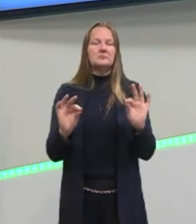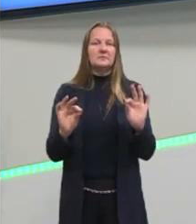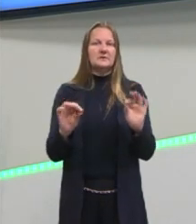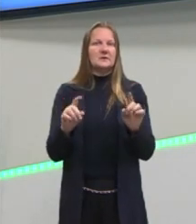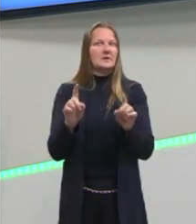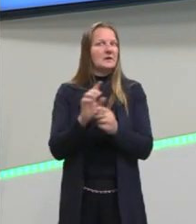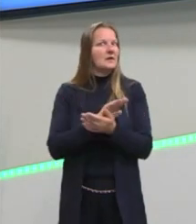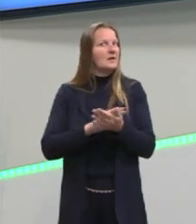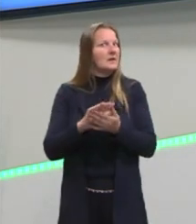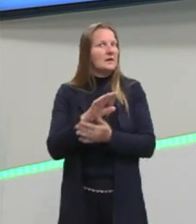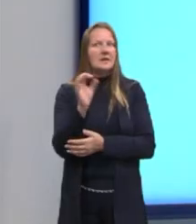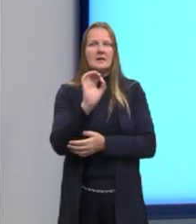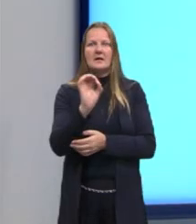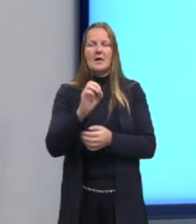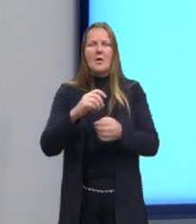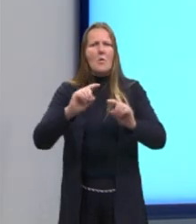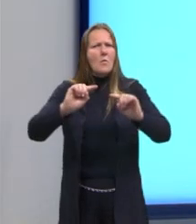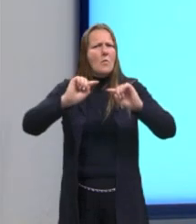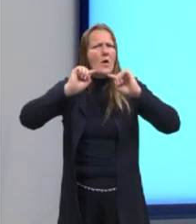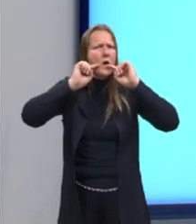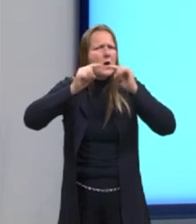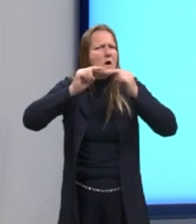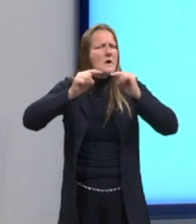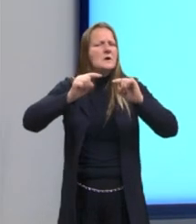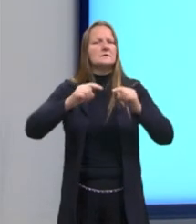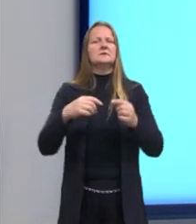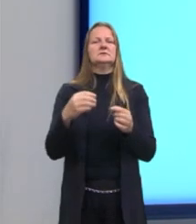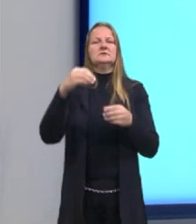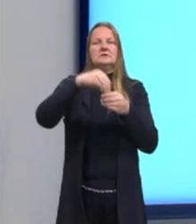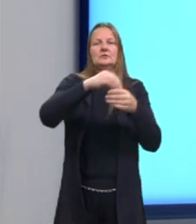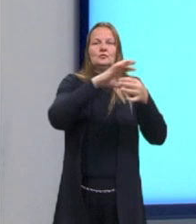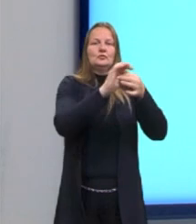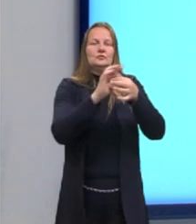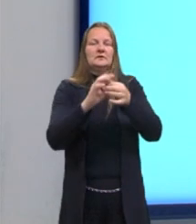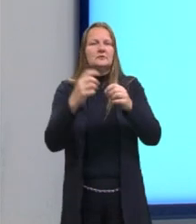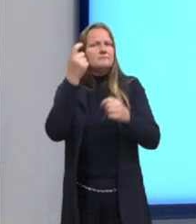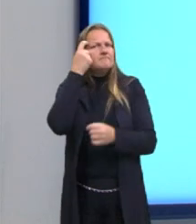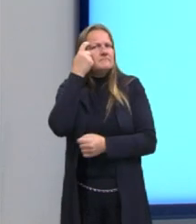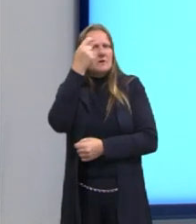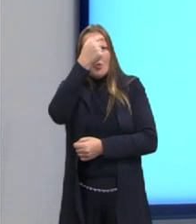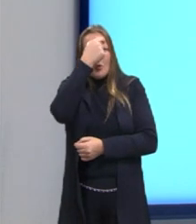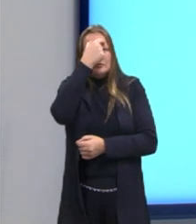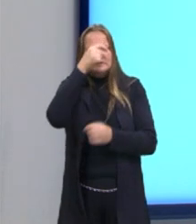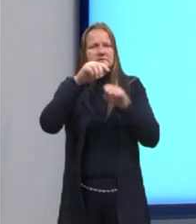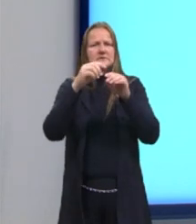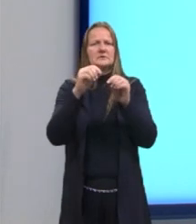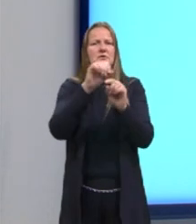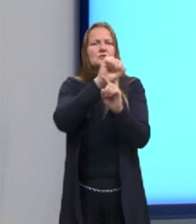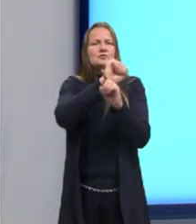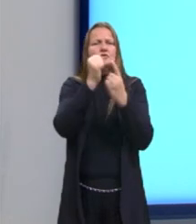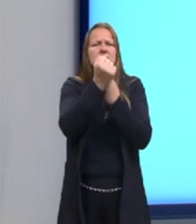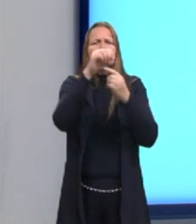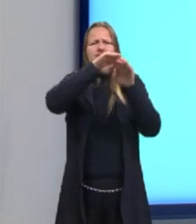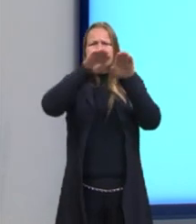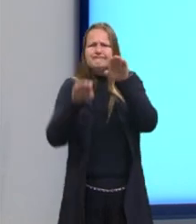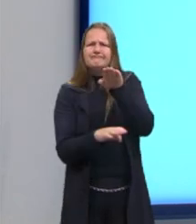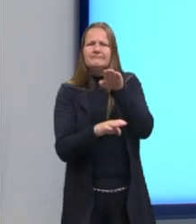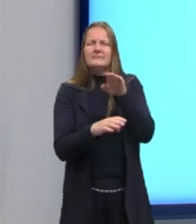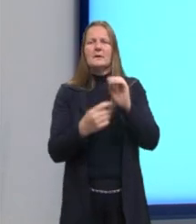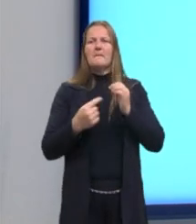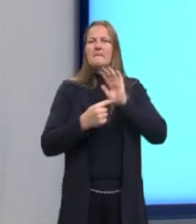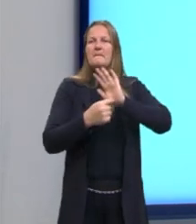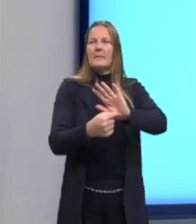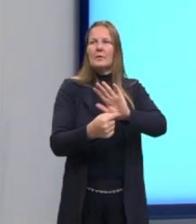alguém. Não. Ele vem o quê? Trazendo dentro desse contexto, olha aqui, as desigualdades sociais que